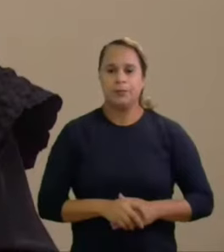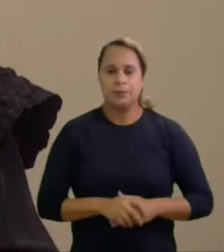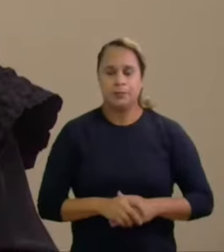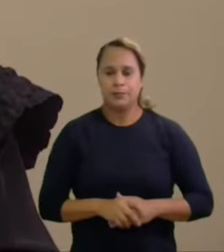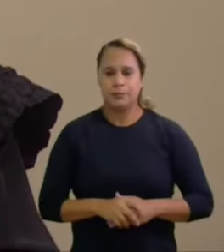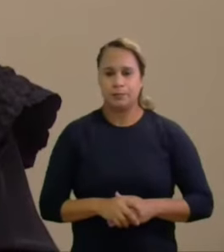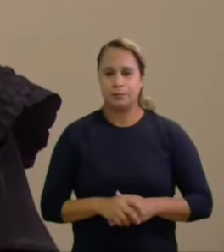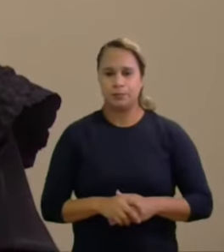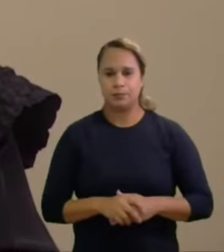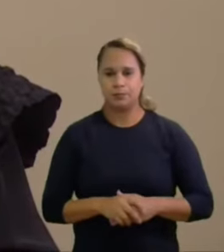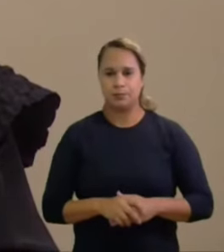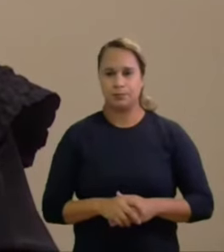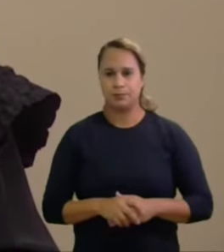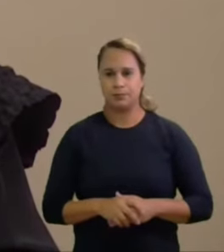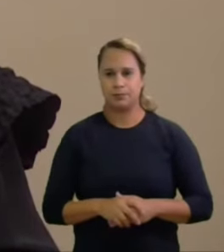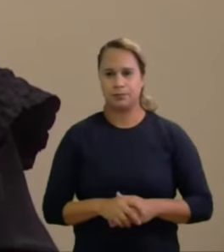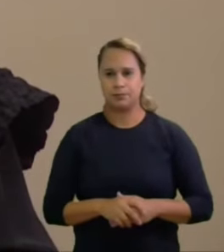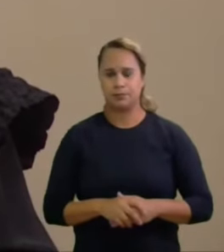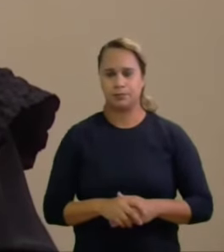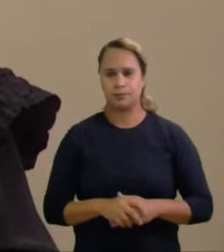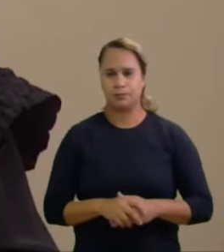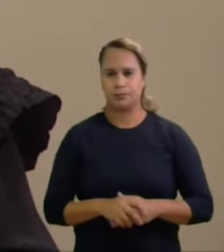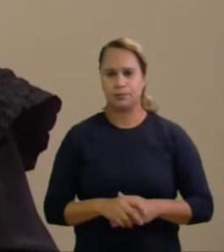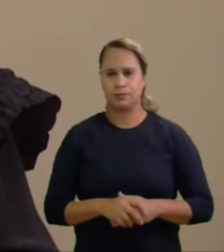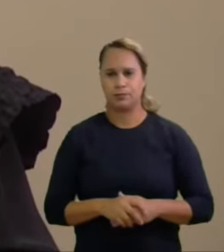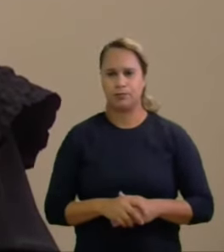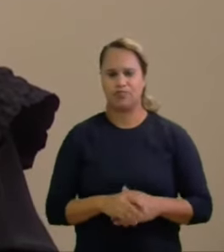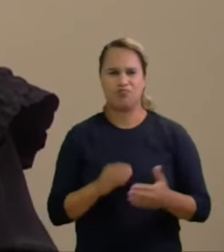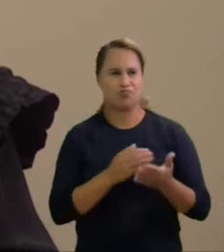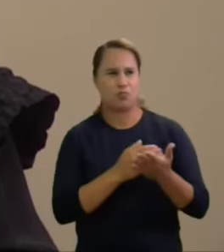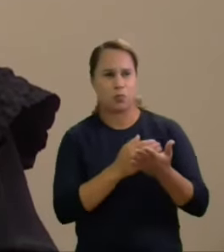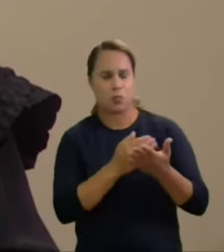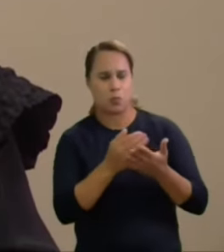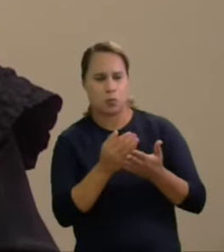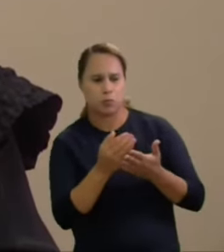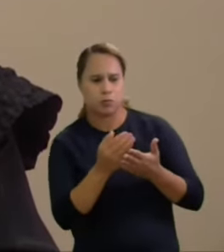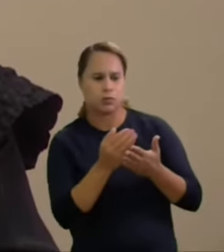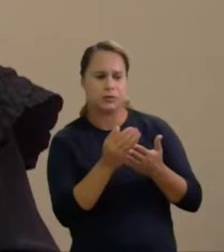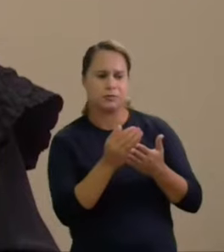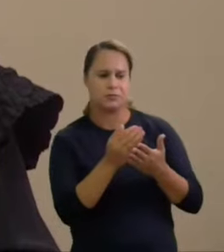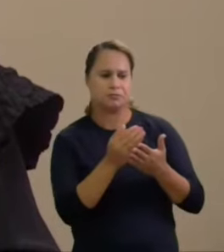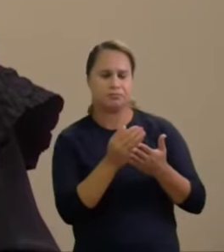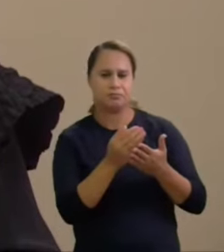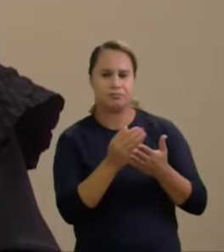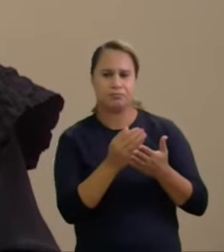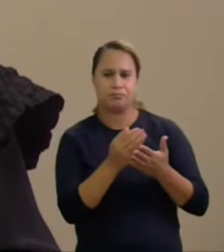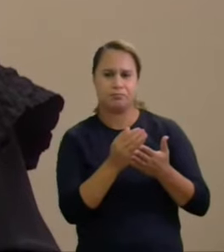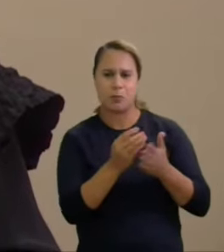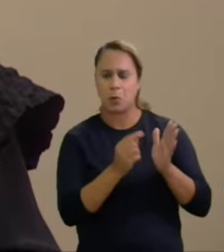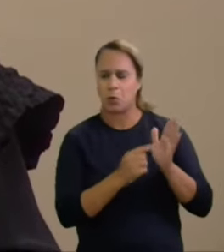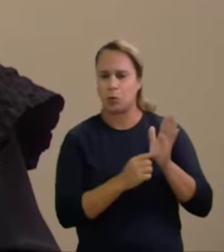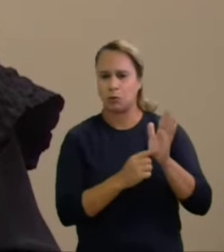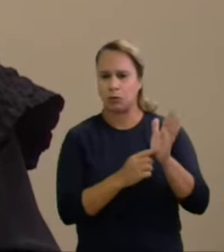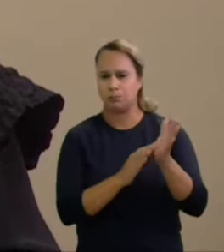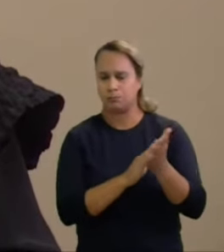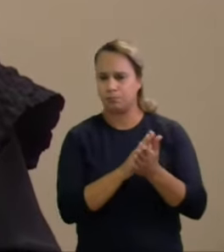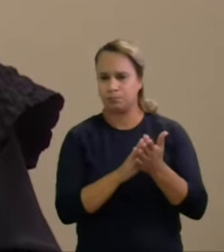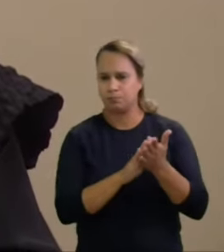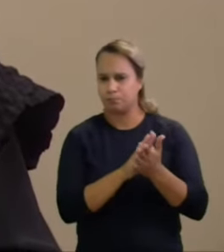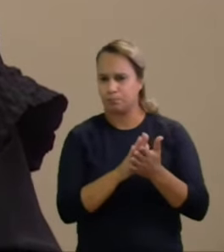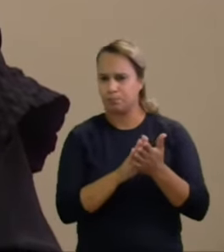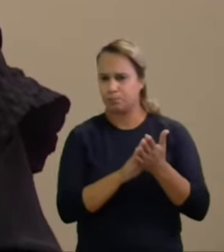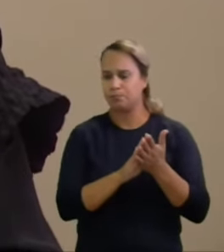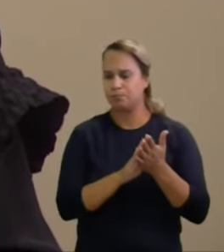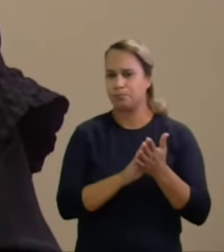fontes vedadas ou de origem não identificada não há falar-se ainda em vedação na aplicação de recursos partidários